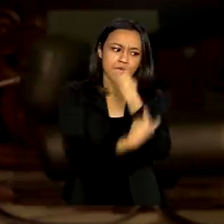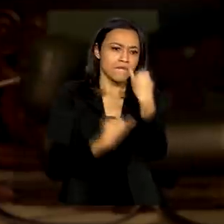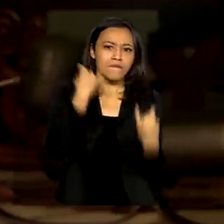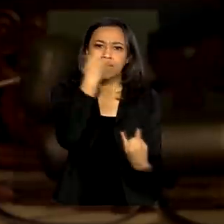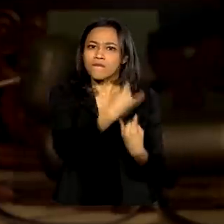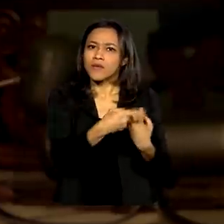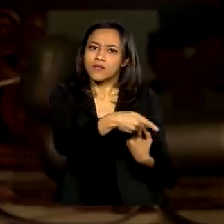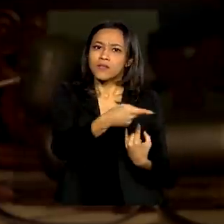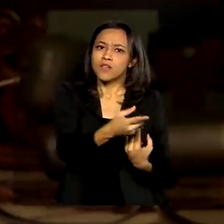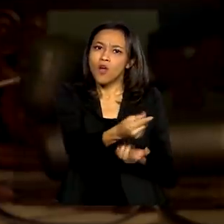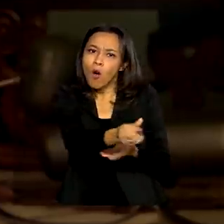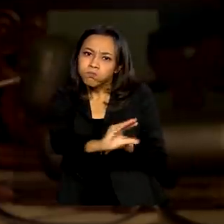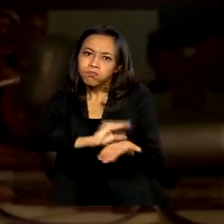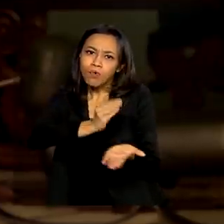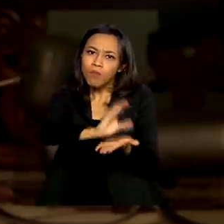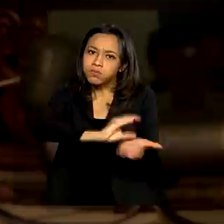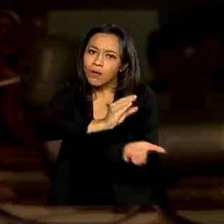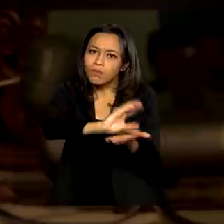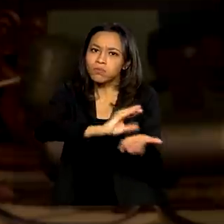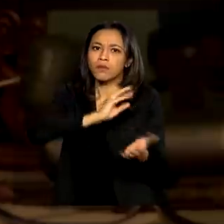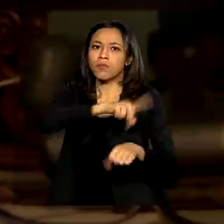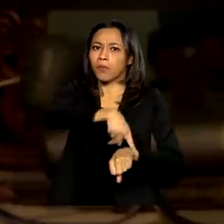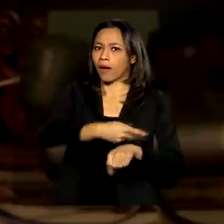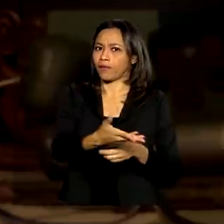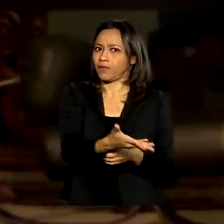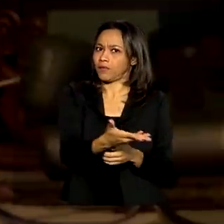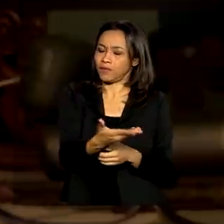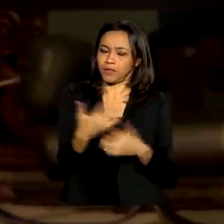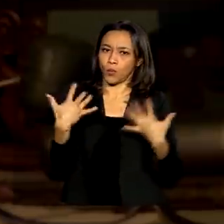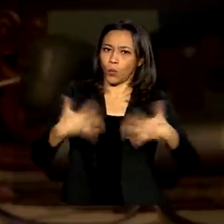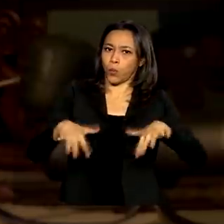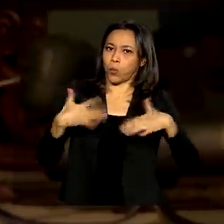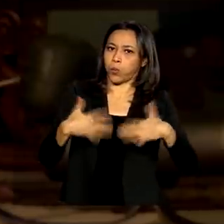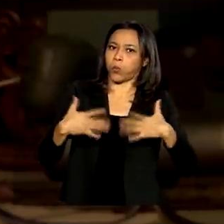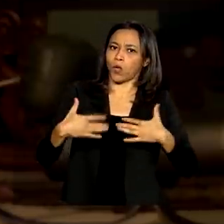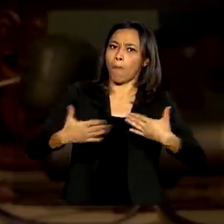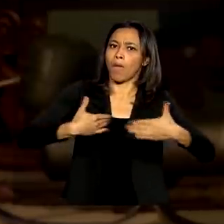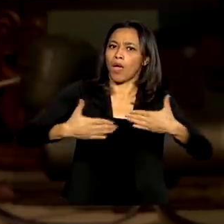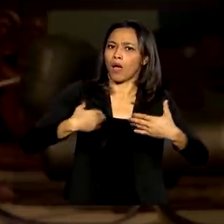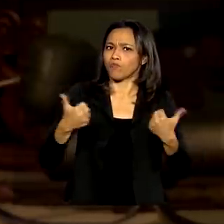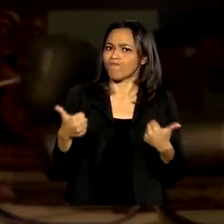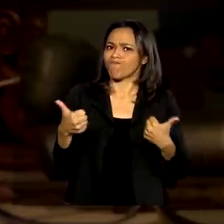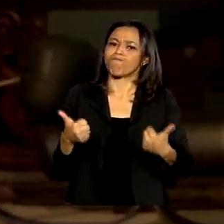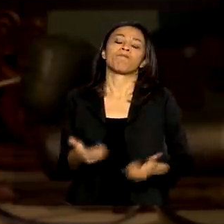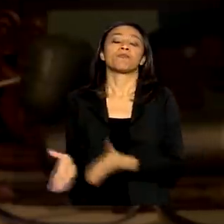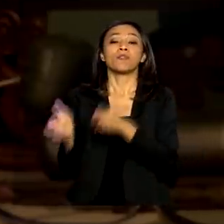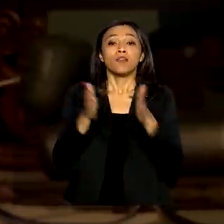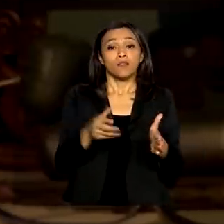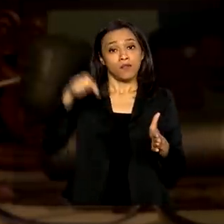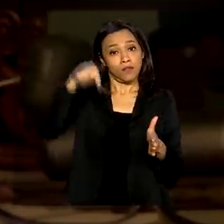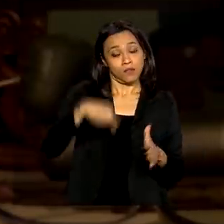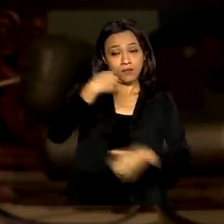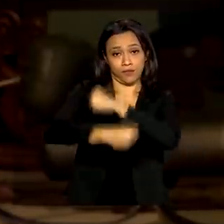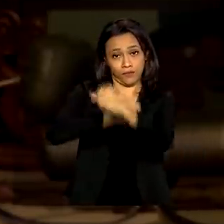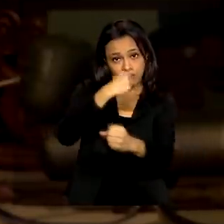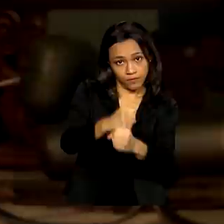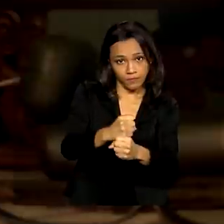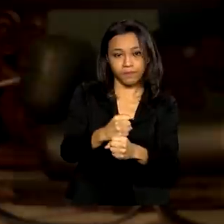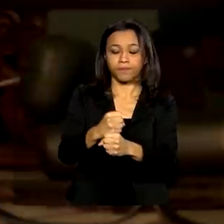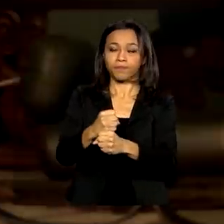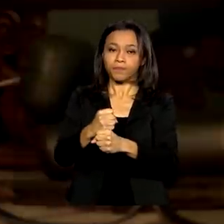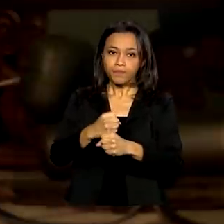para o país no setor espacial, que é um mercado gigantesco. Então, esse ano é o ano de planos. Agência Espacial já